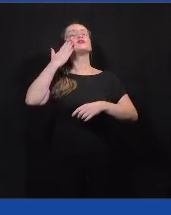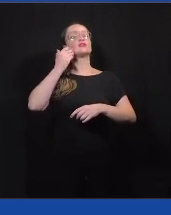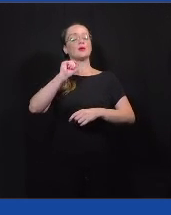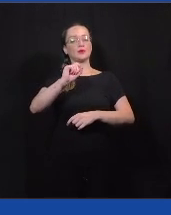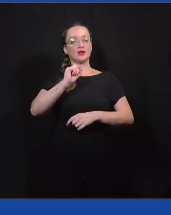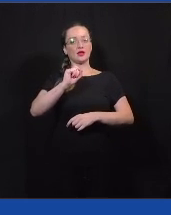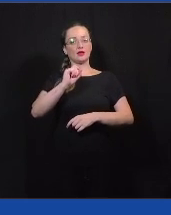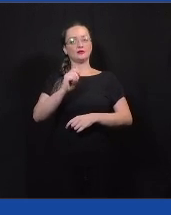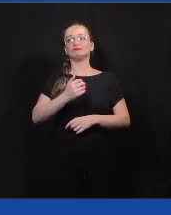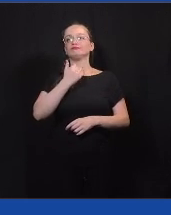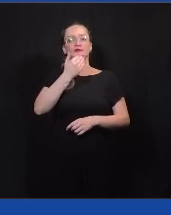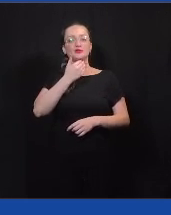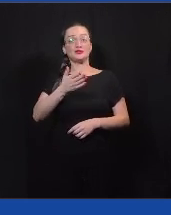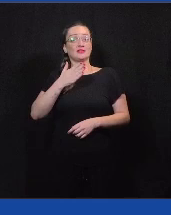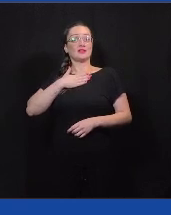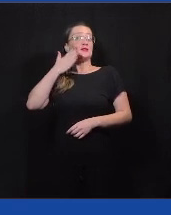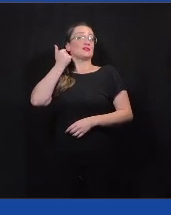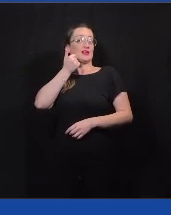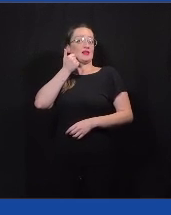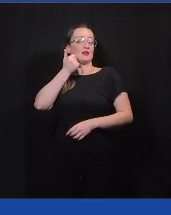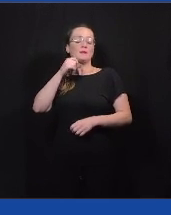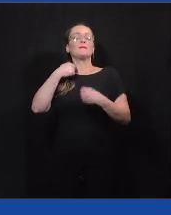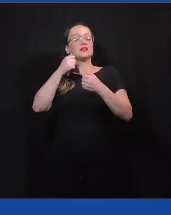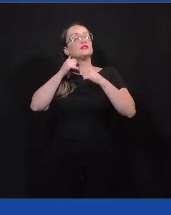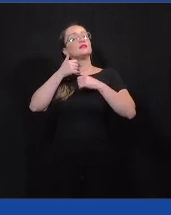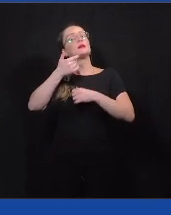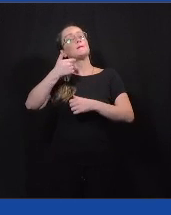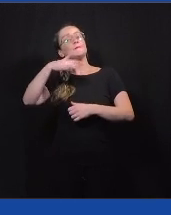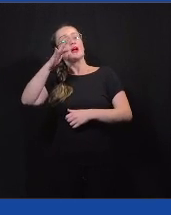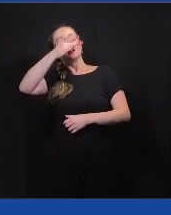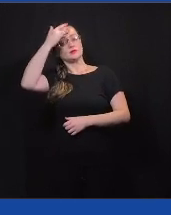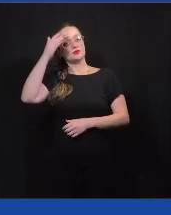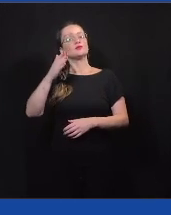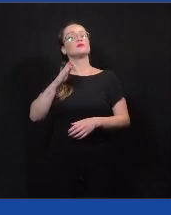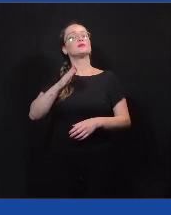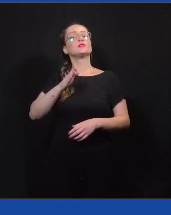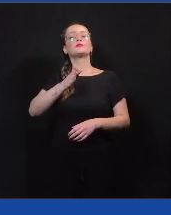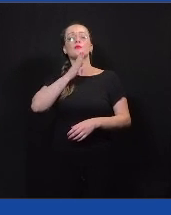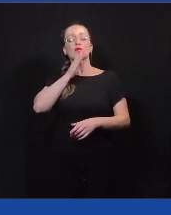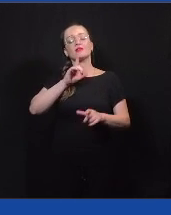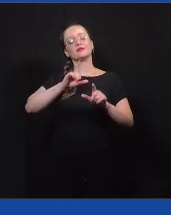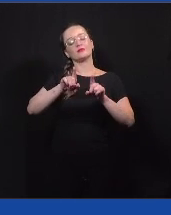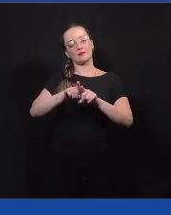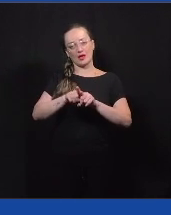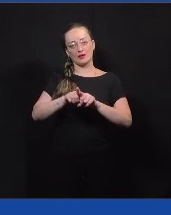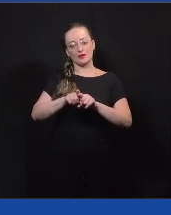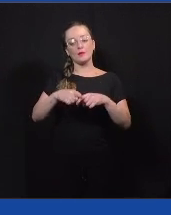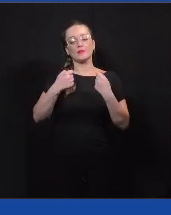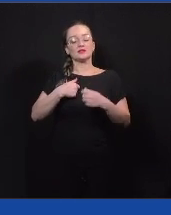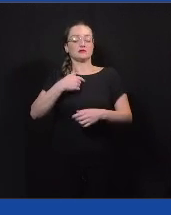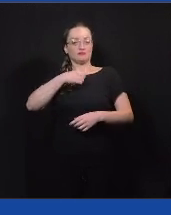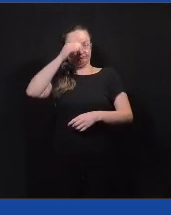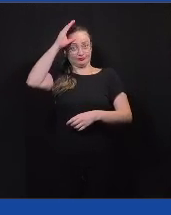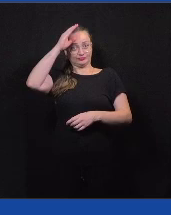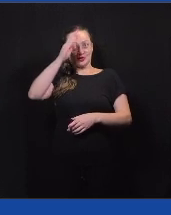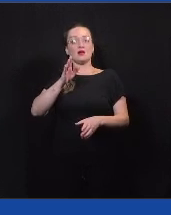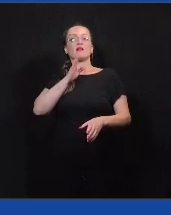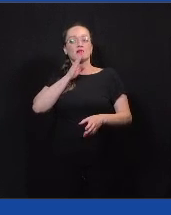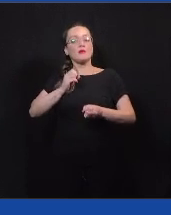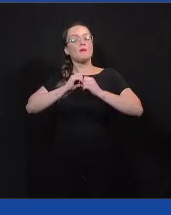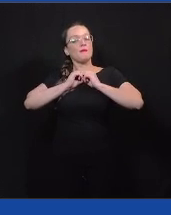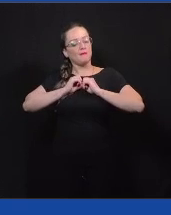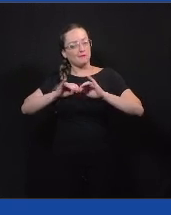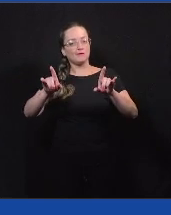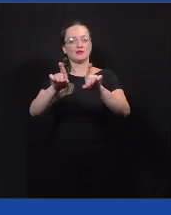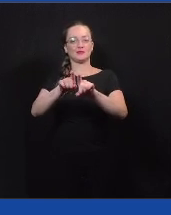se só eu souber, né? Quanto mais pessoas souberem, melhor. Então, é o conhecimento que a gente tem que compartilhar cada vez mais. Então,